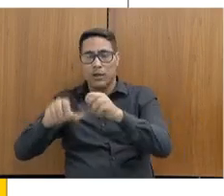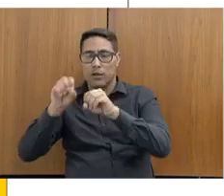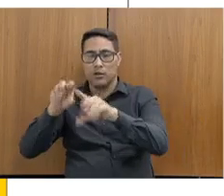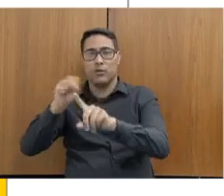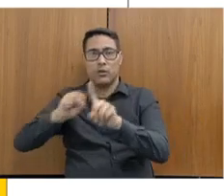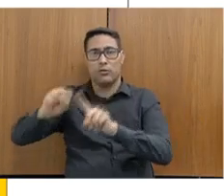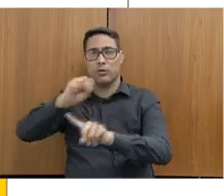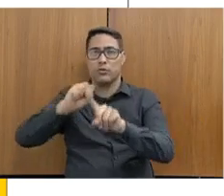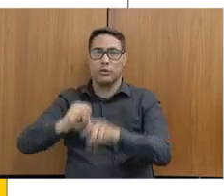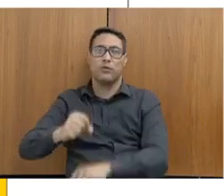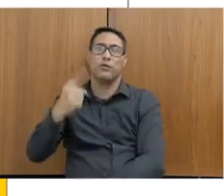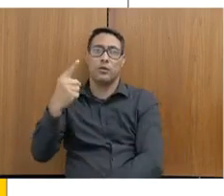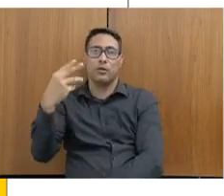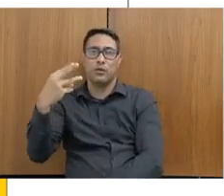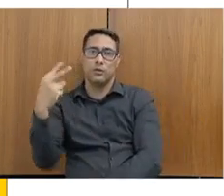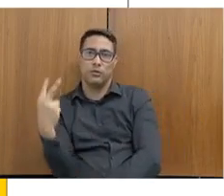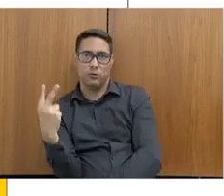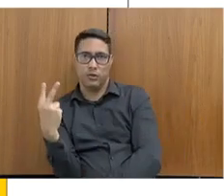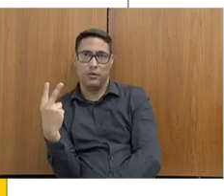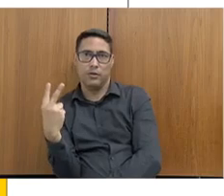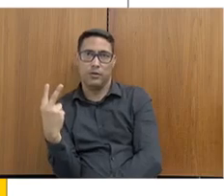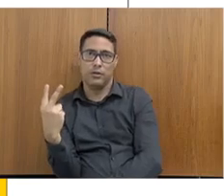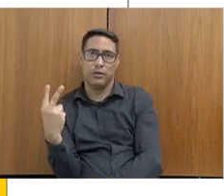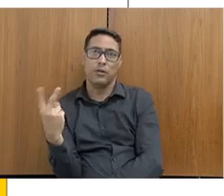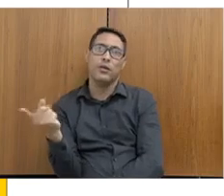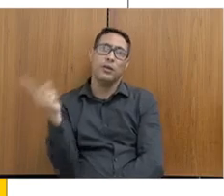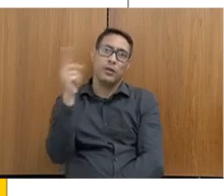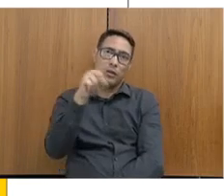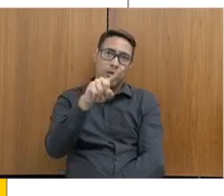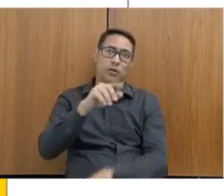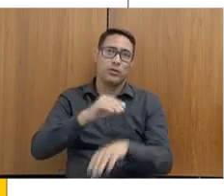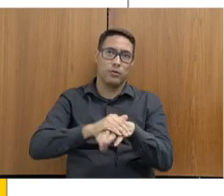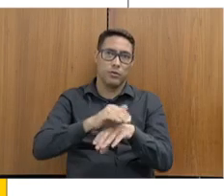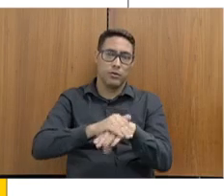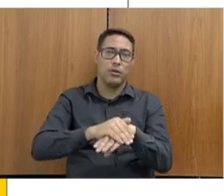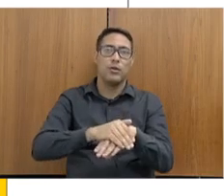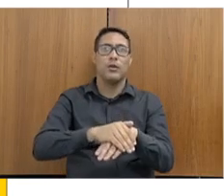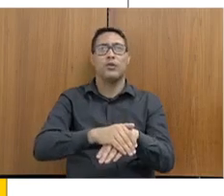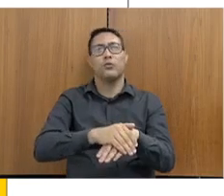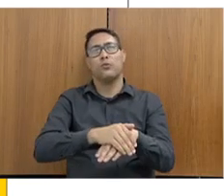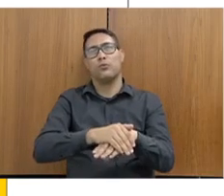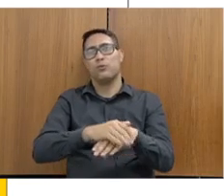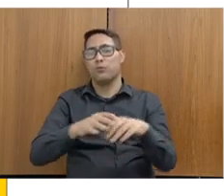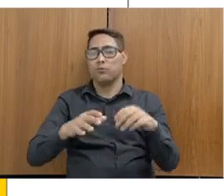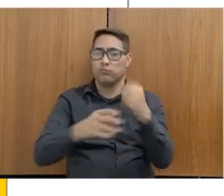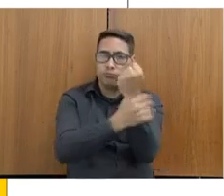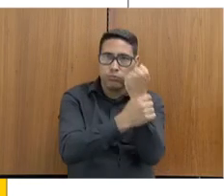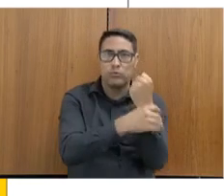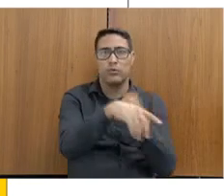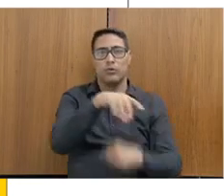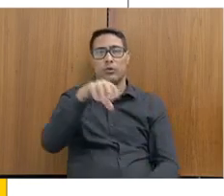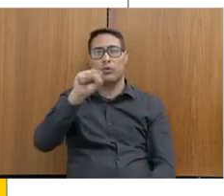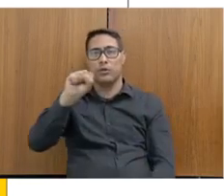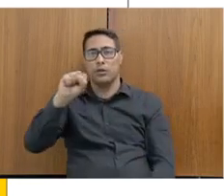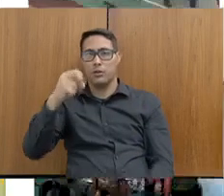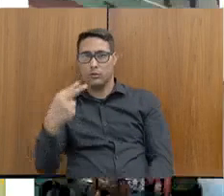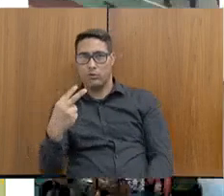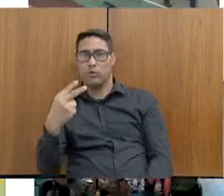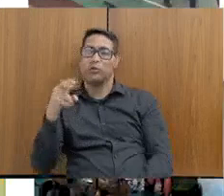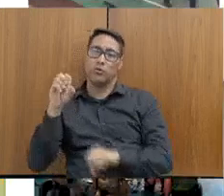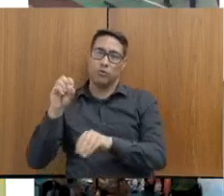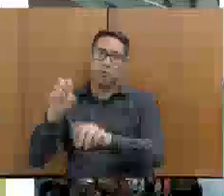252 excedentes convocados, no PSS, para a polícia do agente de segurança, e 82 no sócio-educativo.